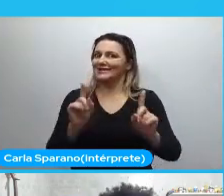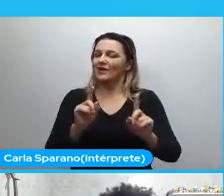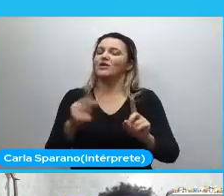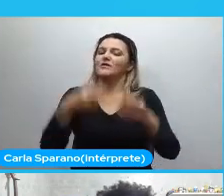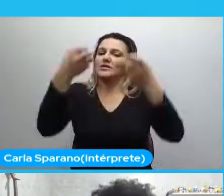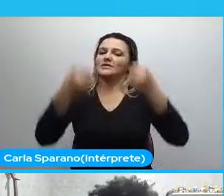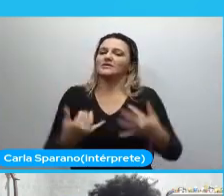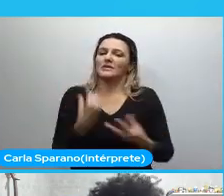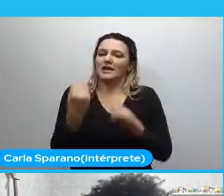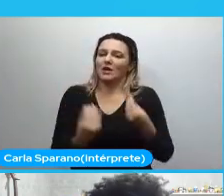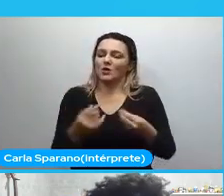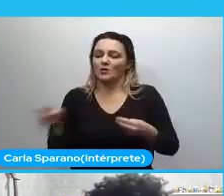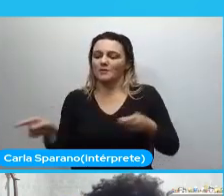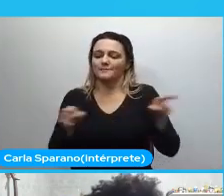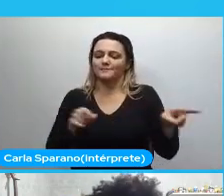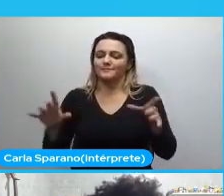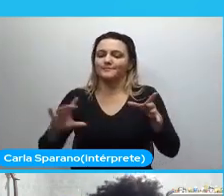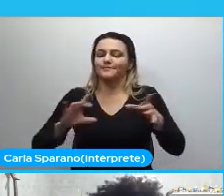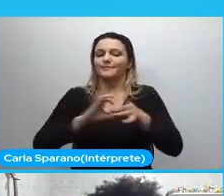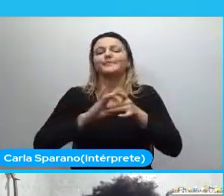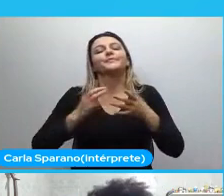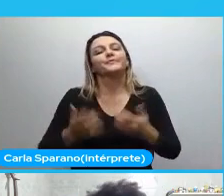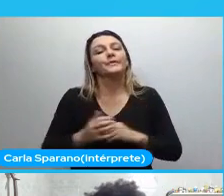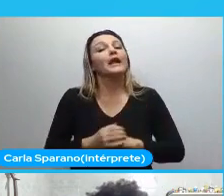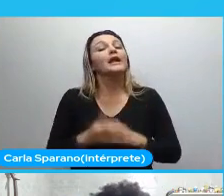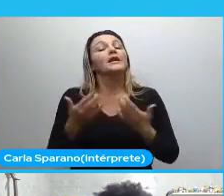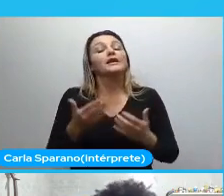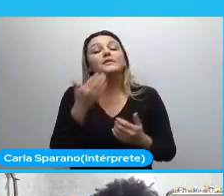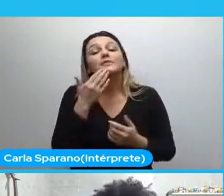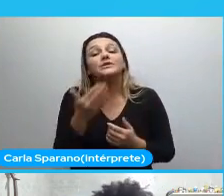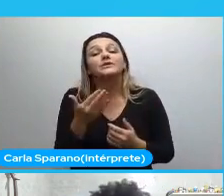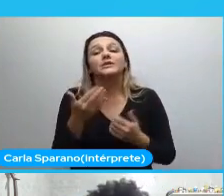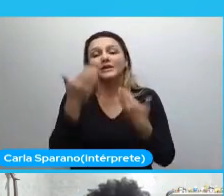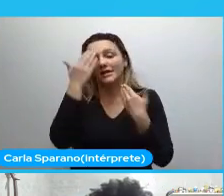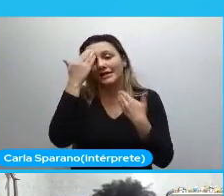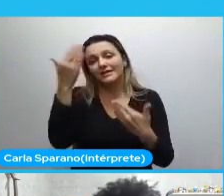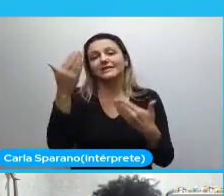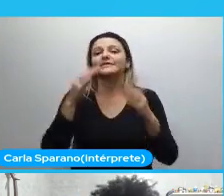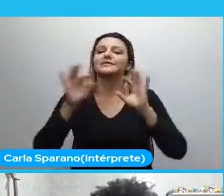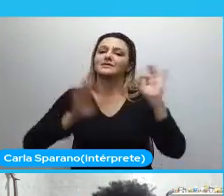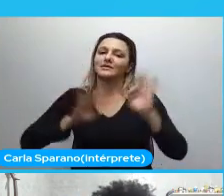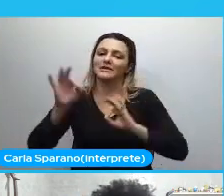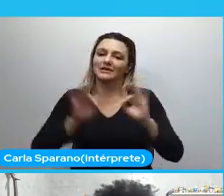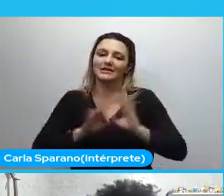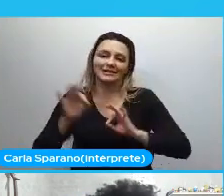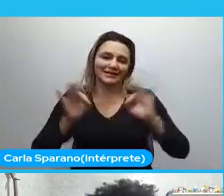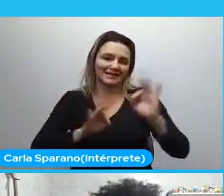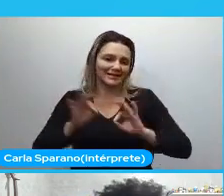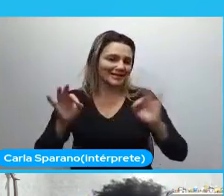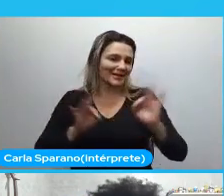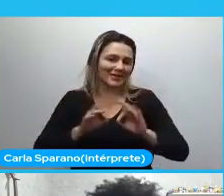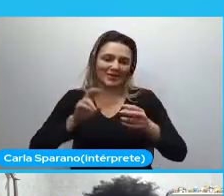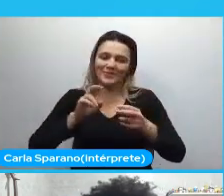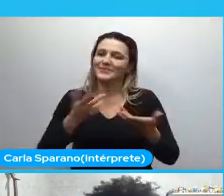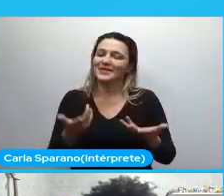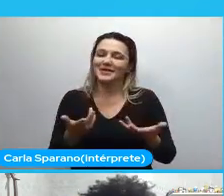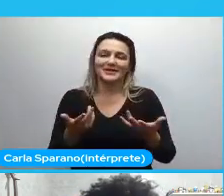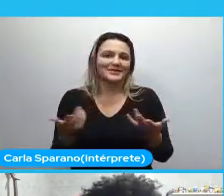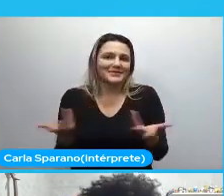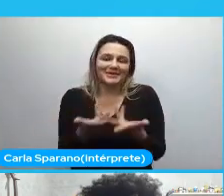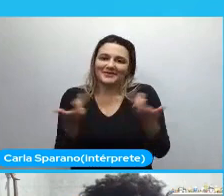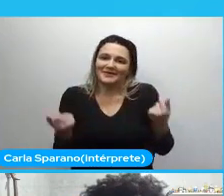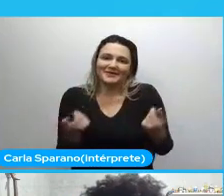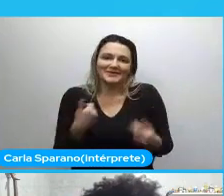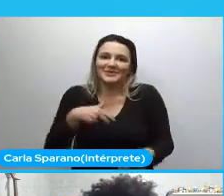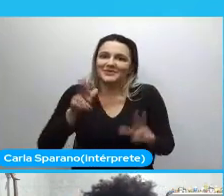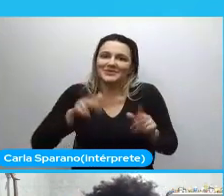questão. Queria pedir a organização. Primeiro, eu queria agradecer a organização. Muito massa estar aqui. Eu não esperava em nenhum momento da